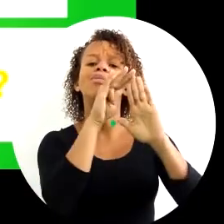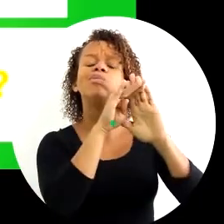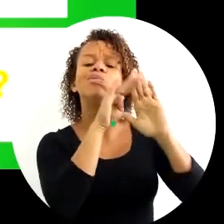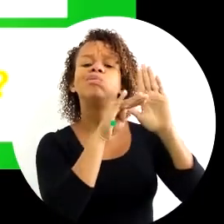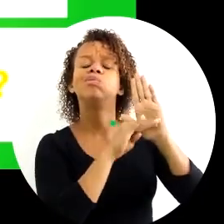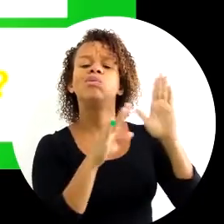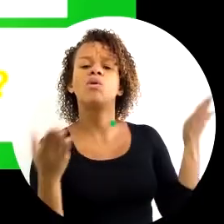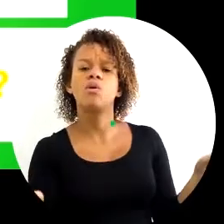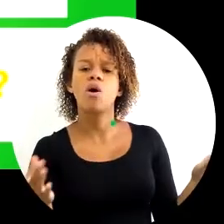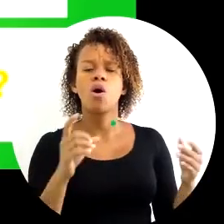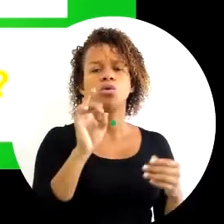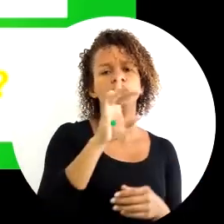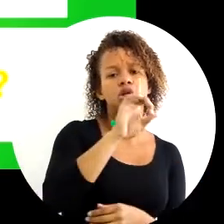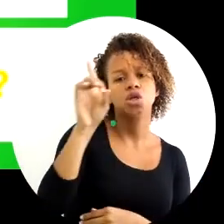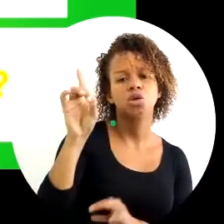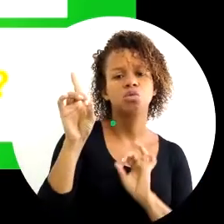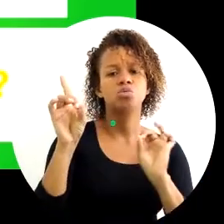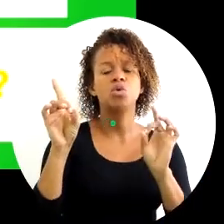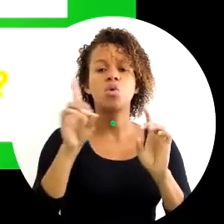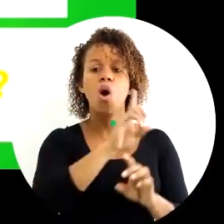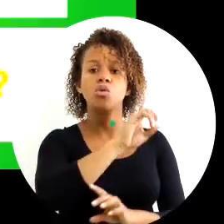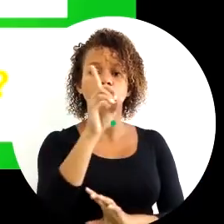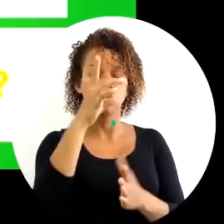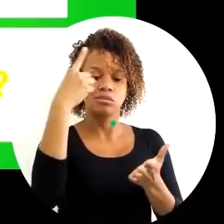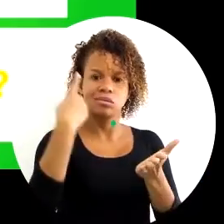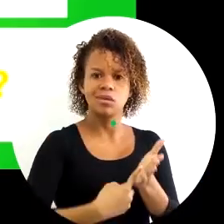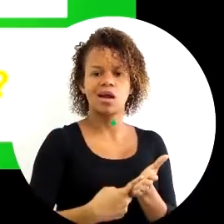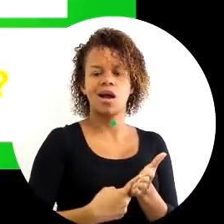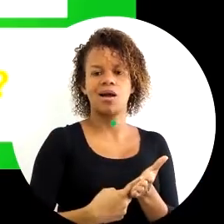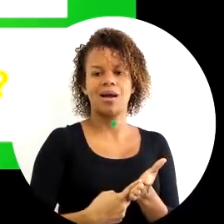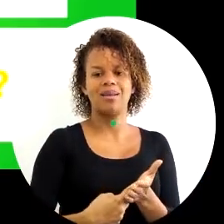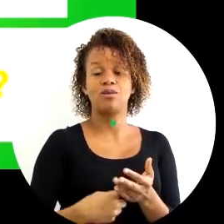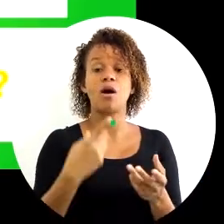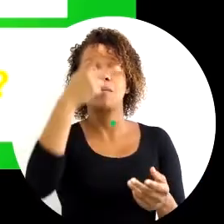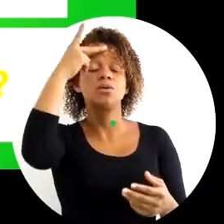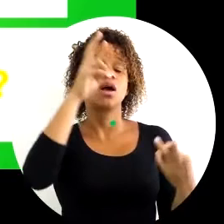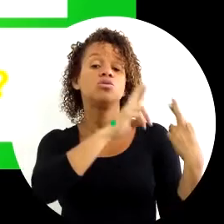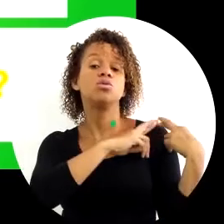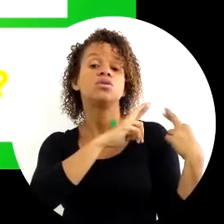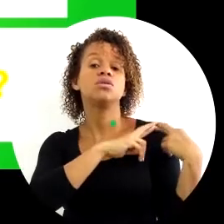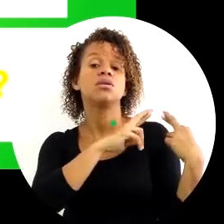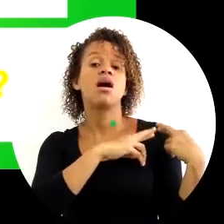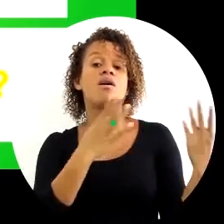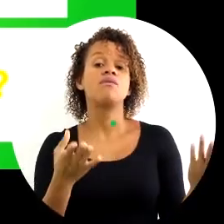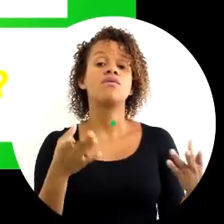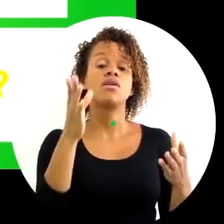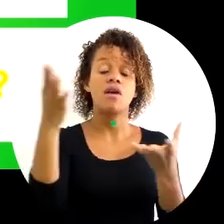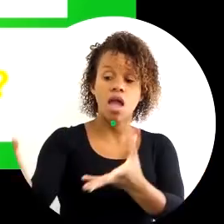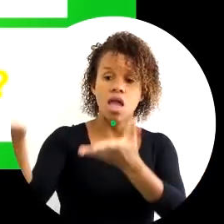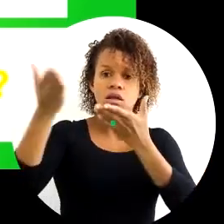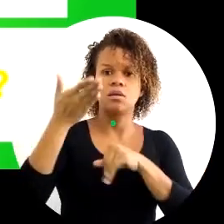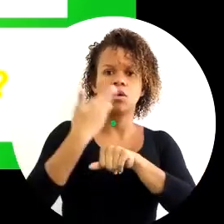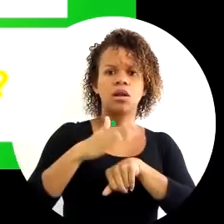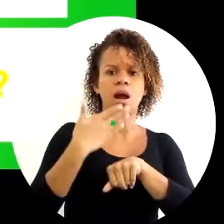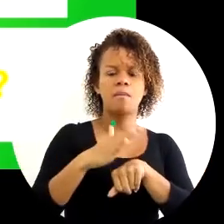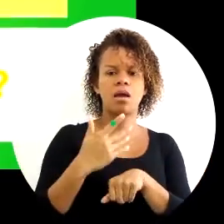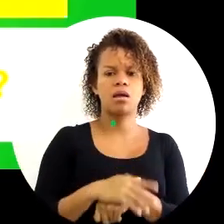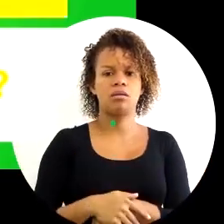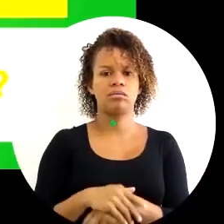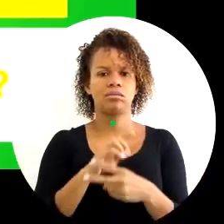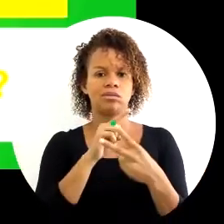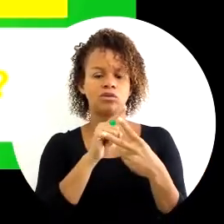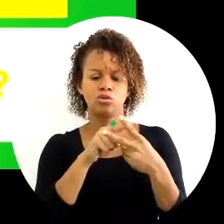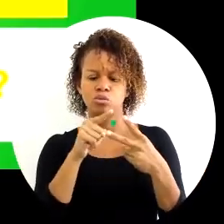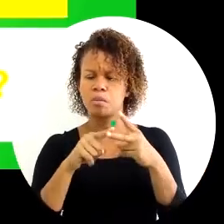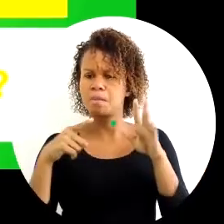cronograma de realização do treinamento? Vai ser um dia só? E aí, que data vai acontecer isso? Quem é o responsável? Quem são as pessoas que vão receber o treinamento? São